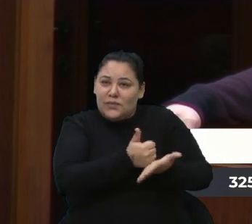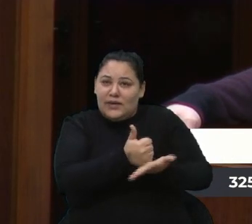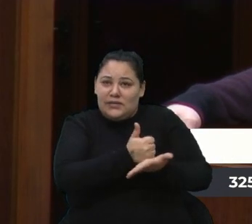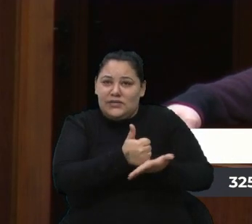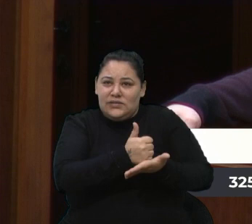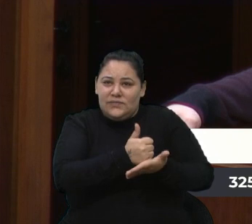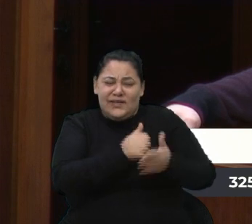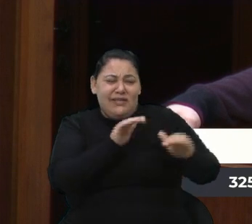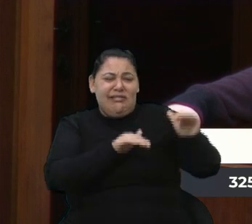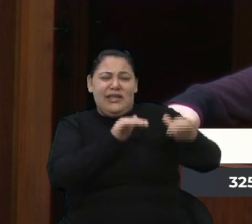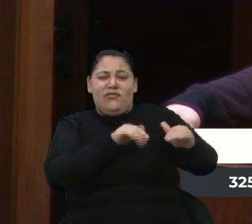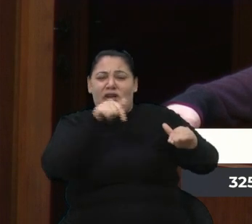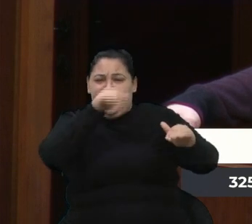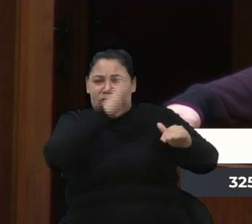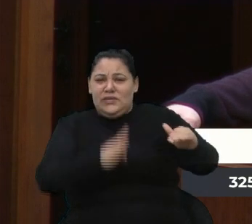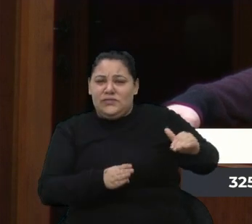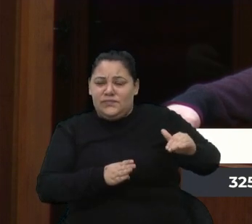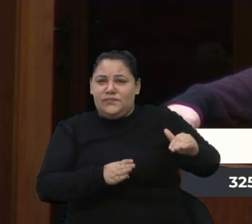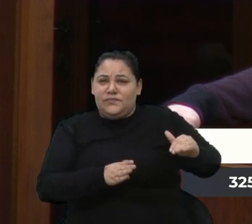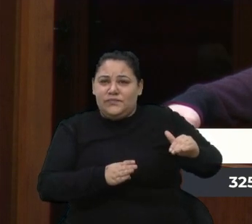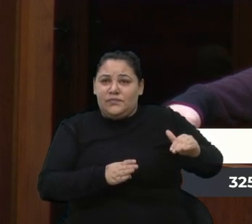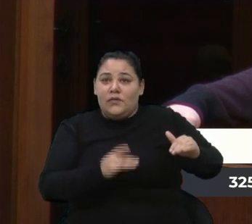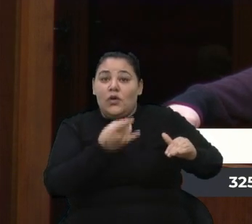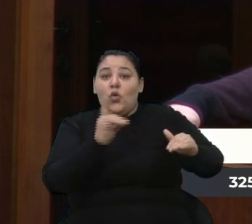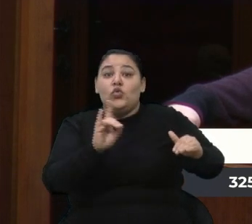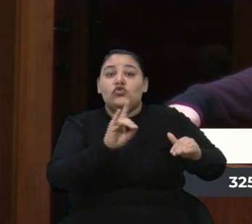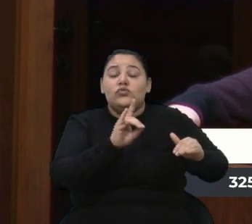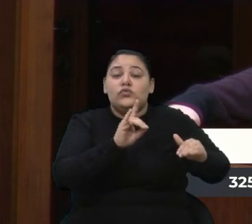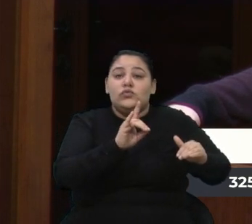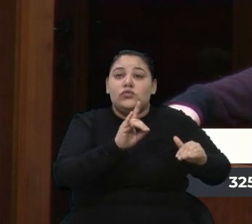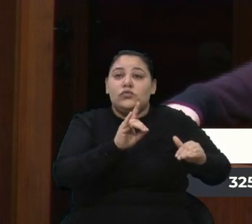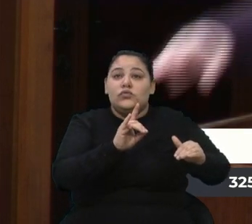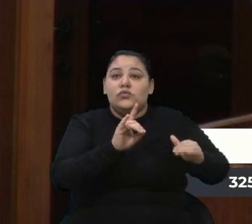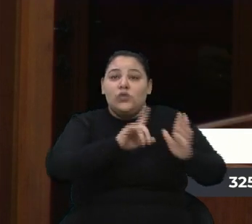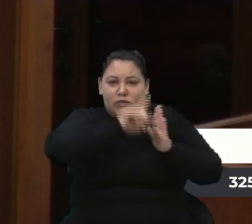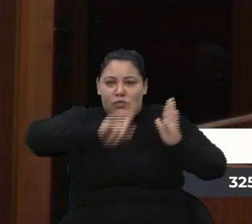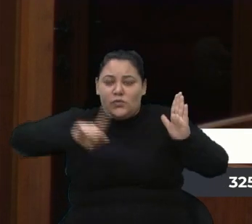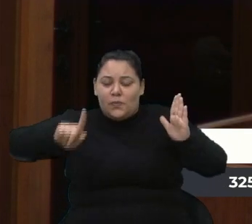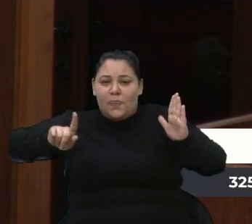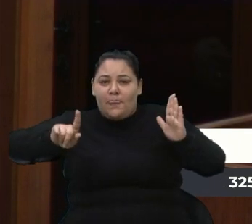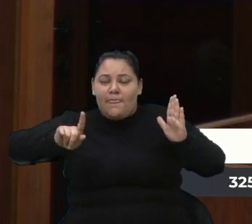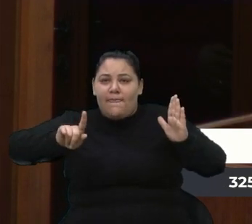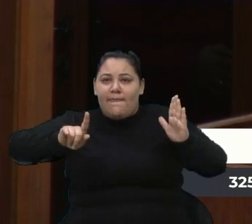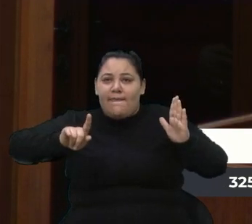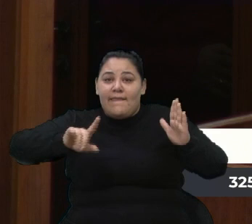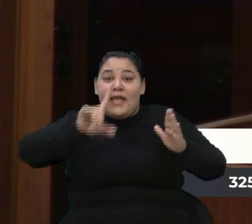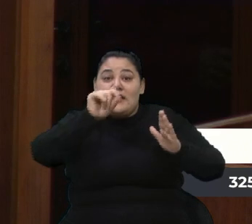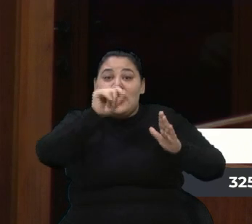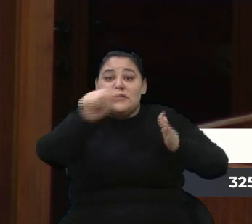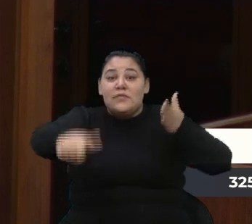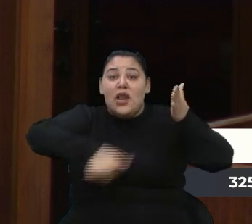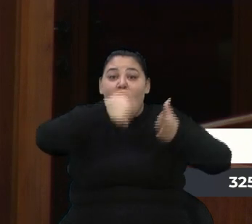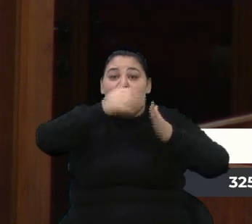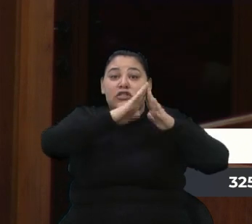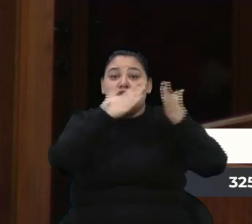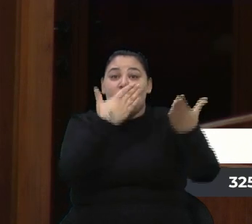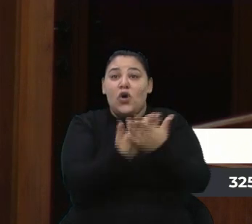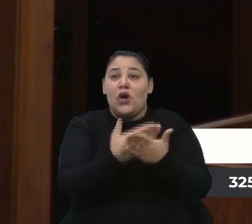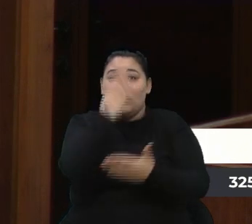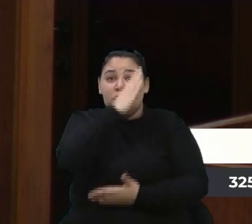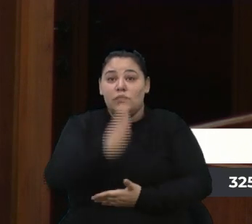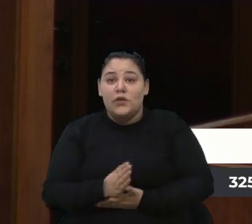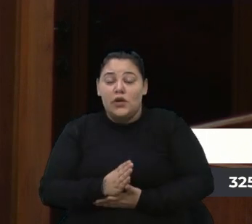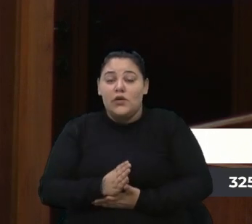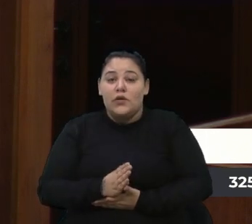Brasil, IDEB, último IDEB, das dez melhores escolas do Brasil no IDEB,